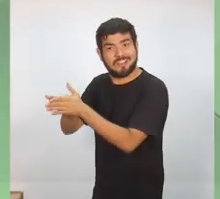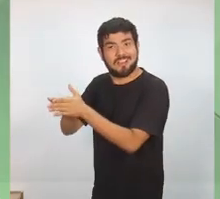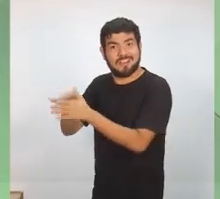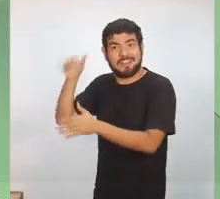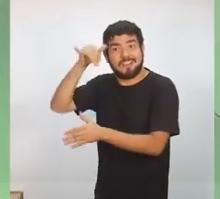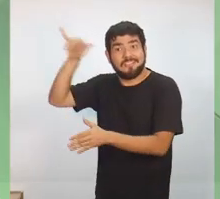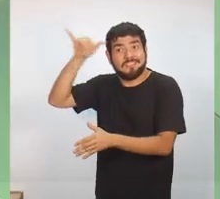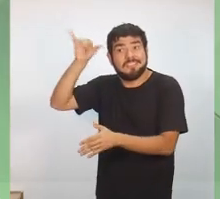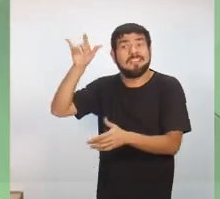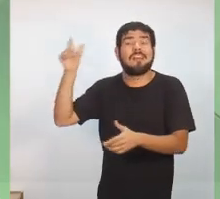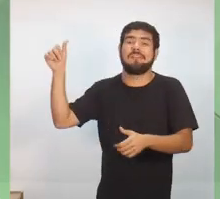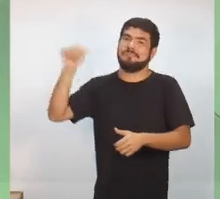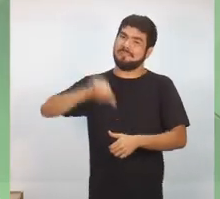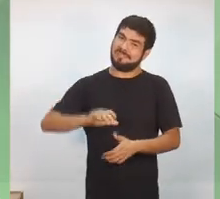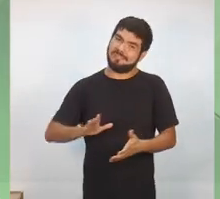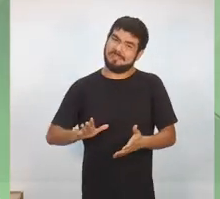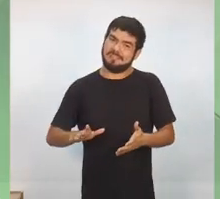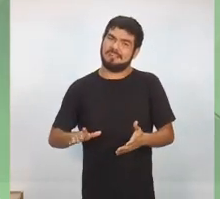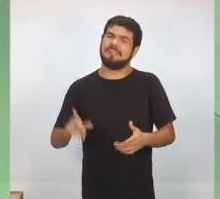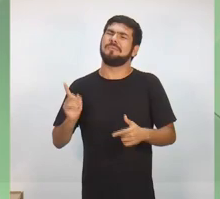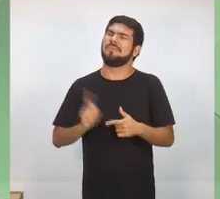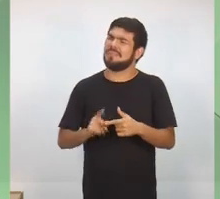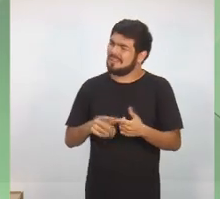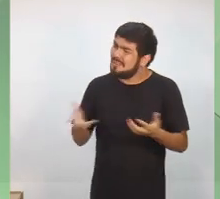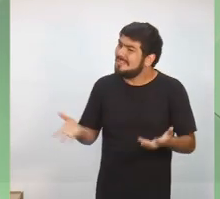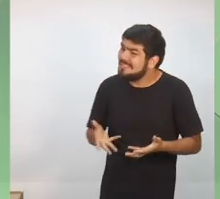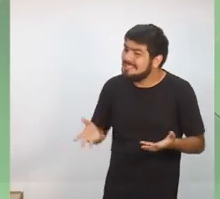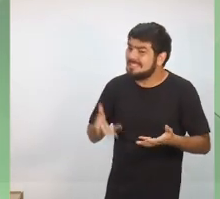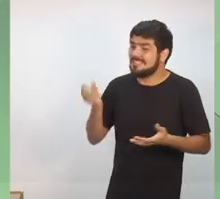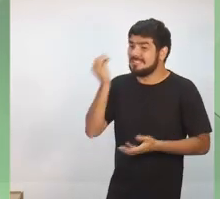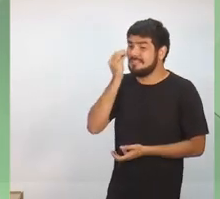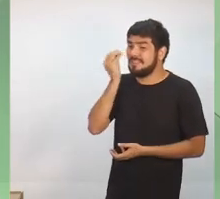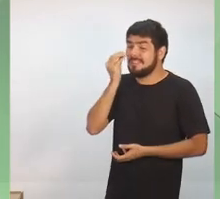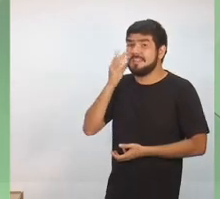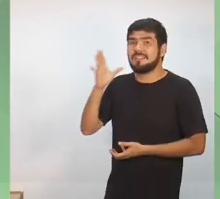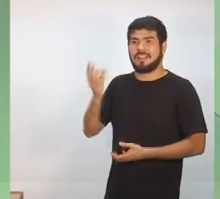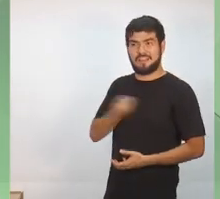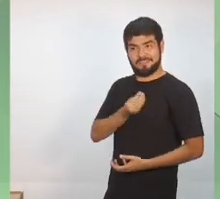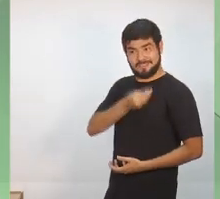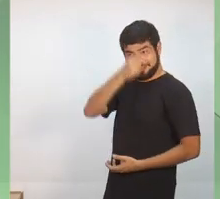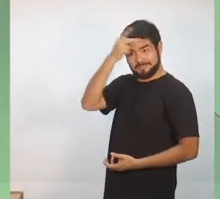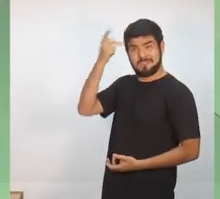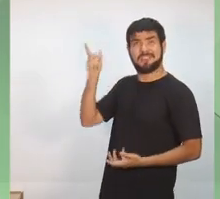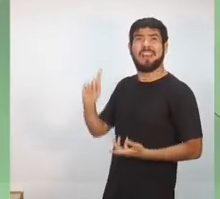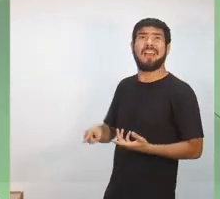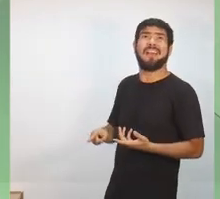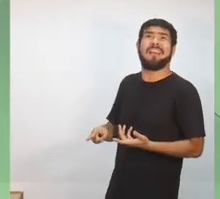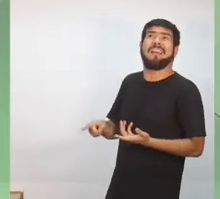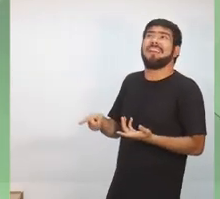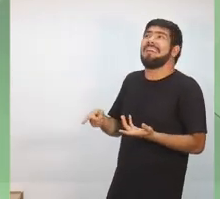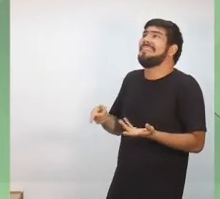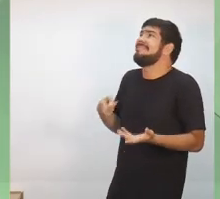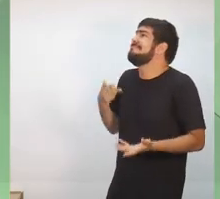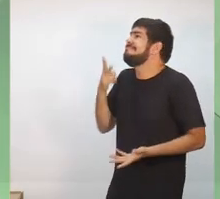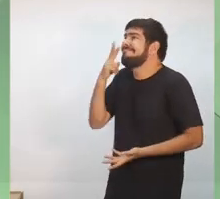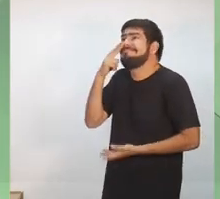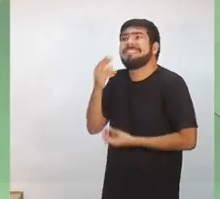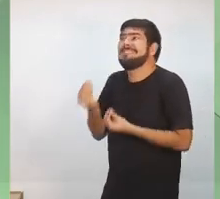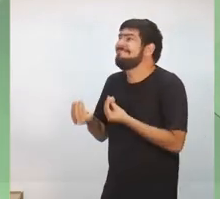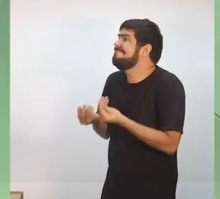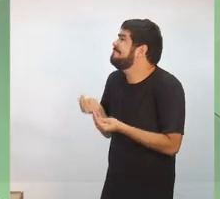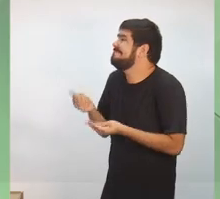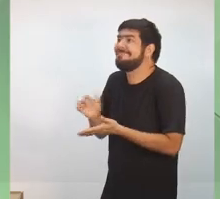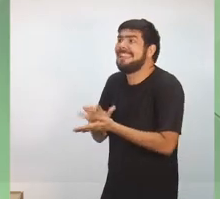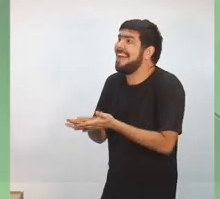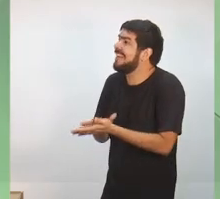portanto, que o pior aconteça. Porque nós estamos vivendo hoje onde a vida das pessoas passou a ser quase nada. As